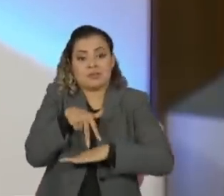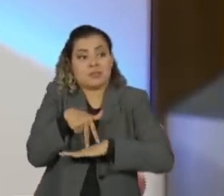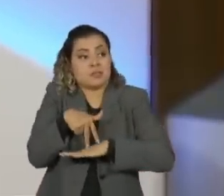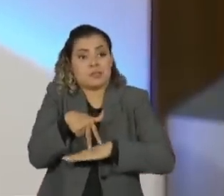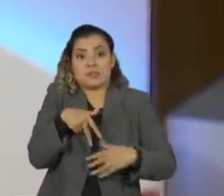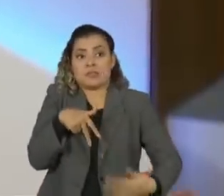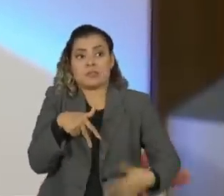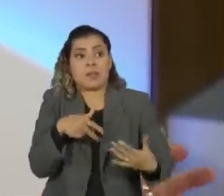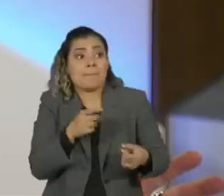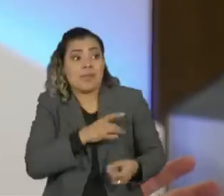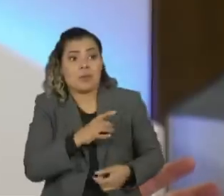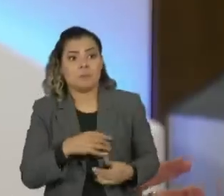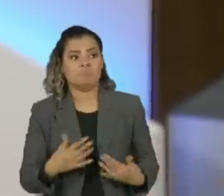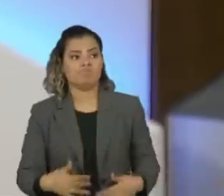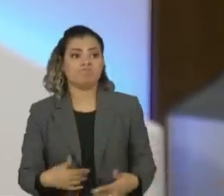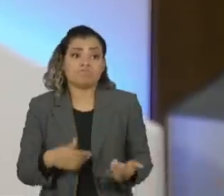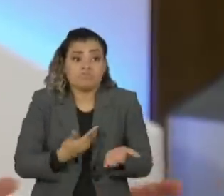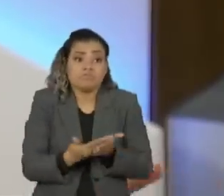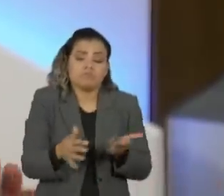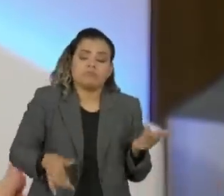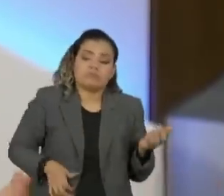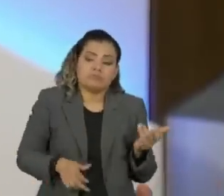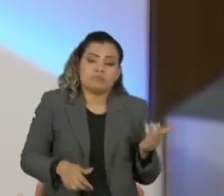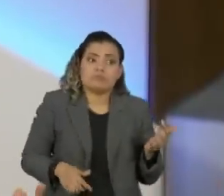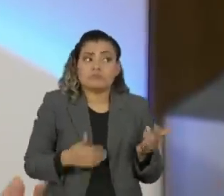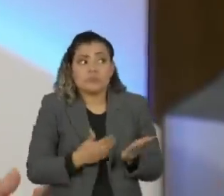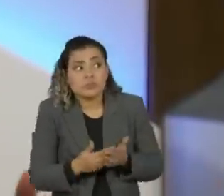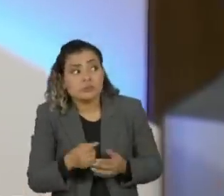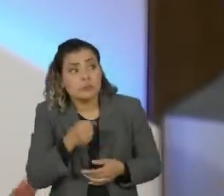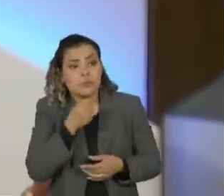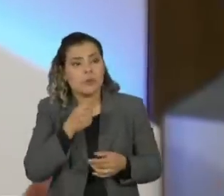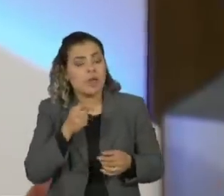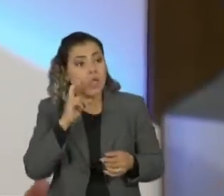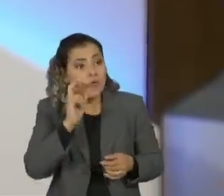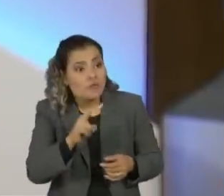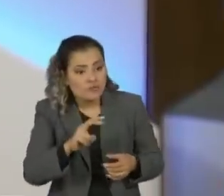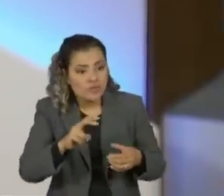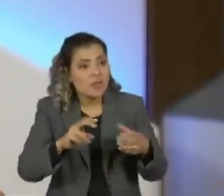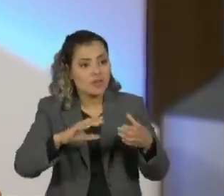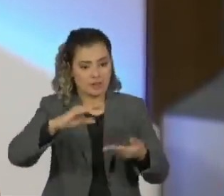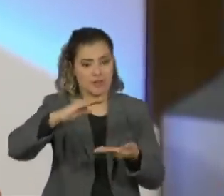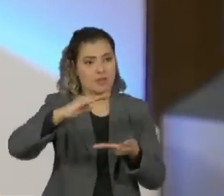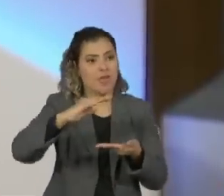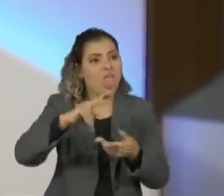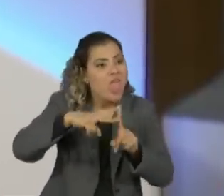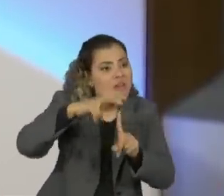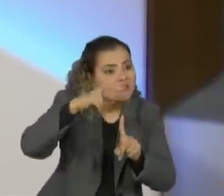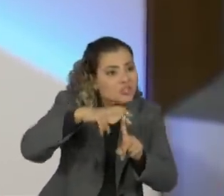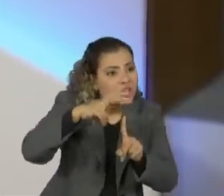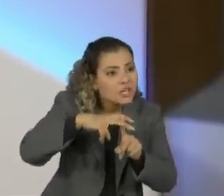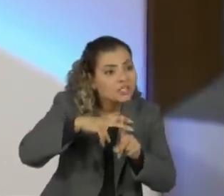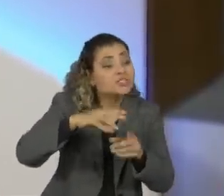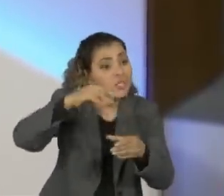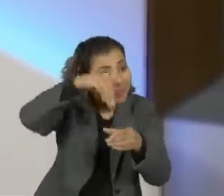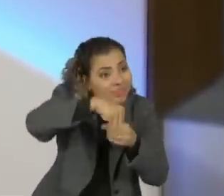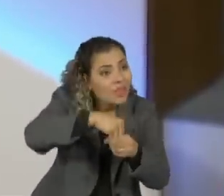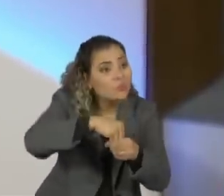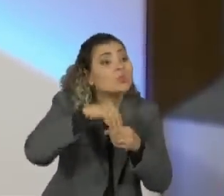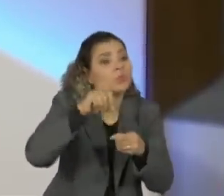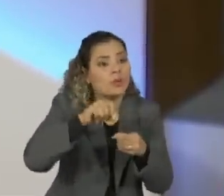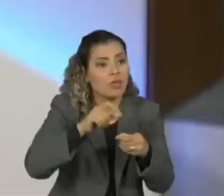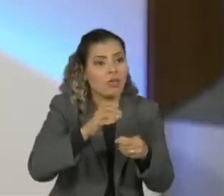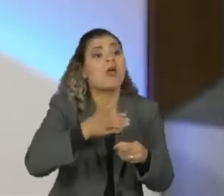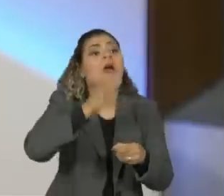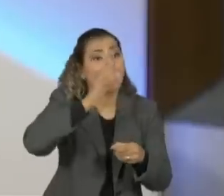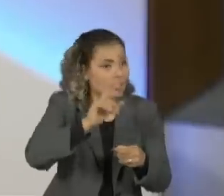ameaçados. Eu fui começando a tocar, comecei a ver aquelas latas vinham com areia dentro, então eram objetos contundentes. Tanto é que